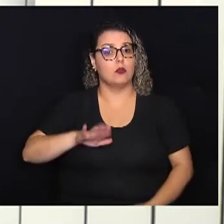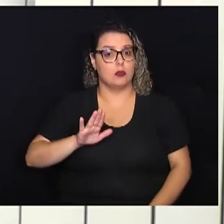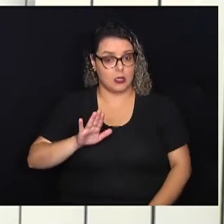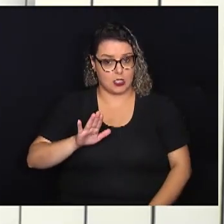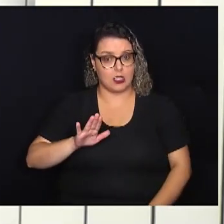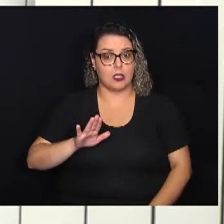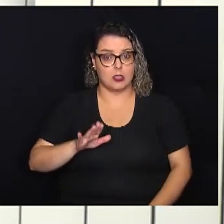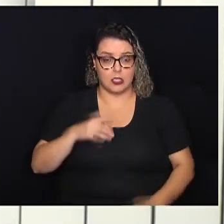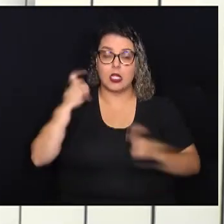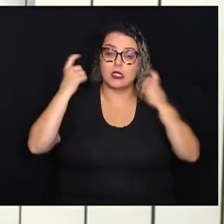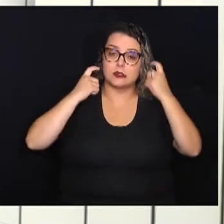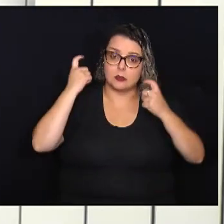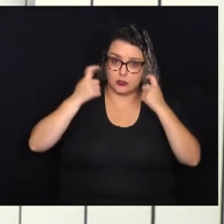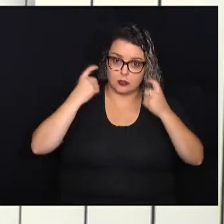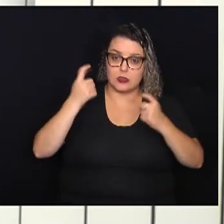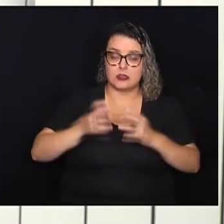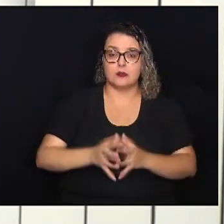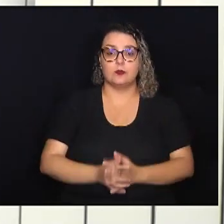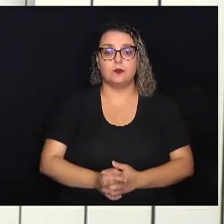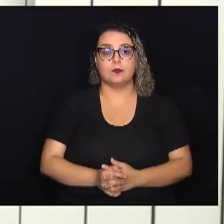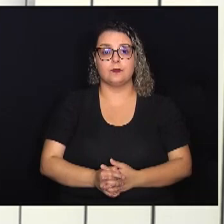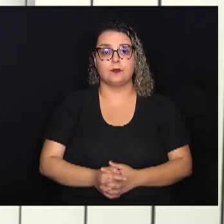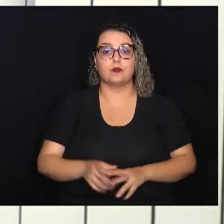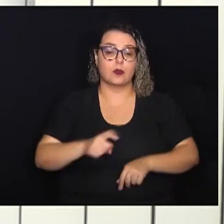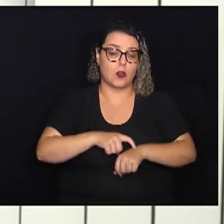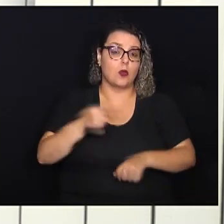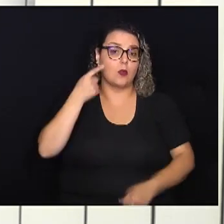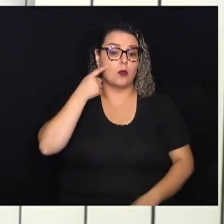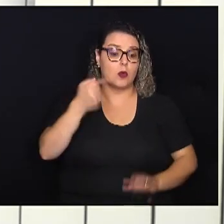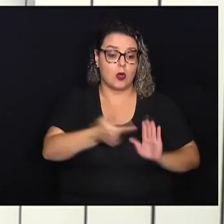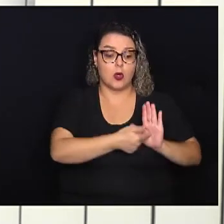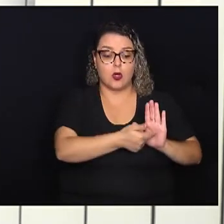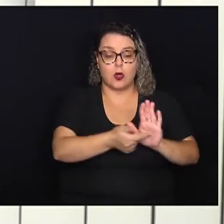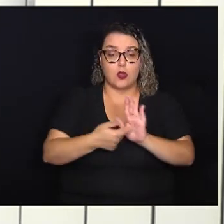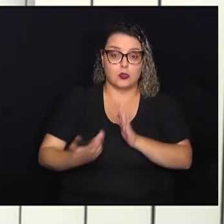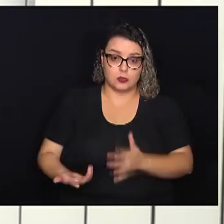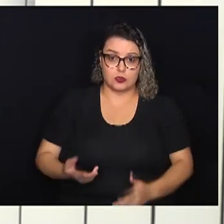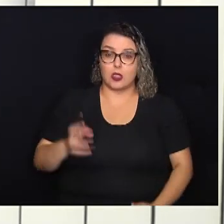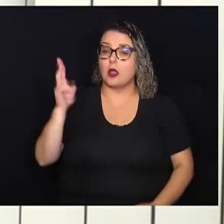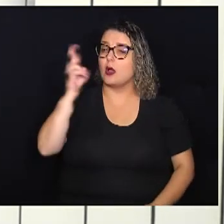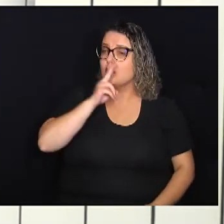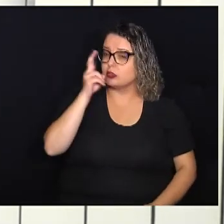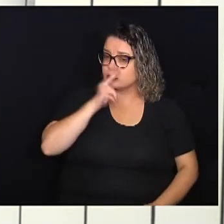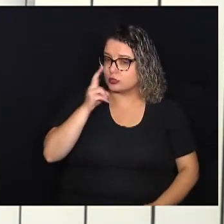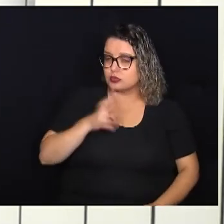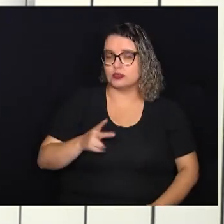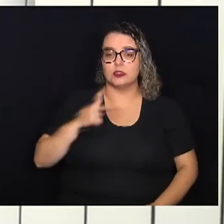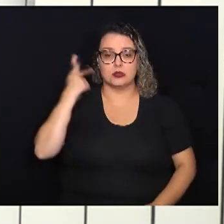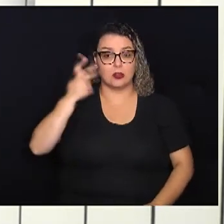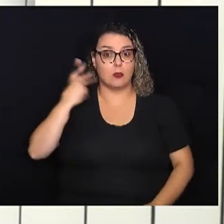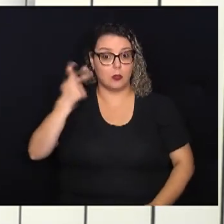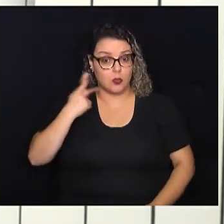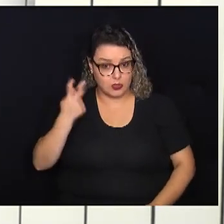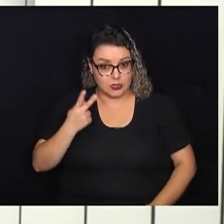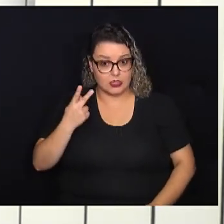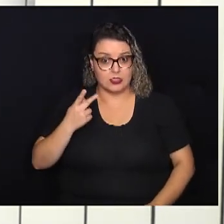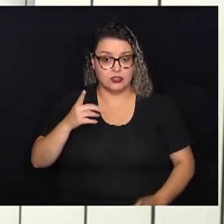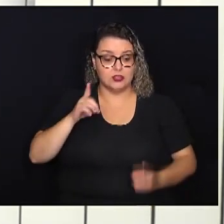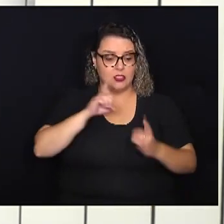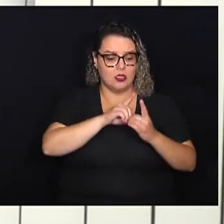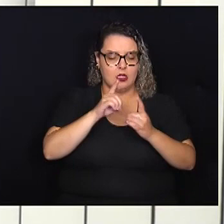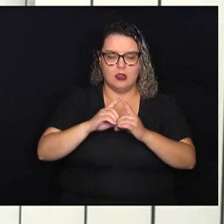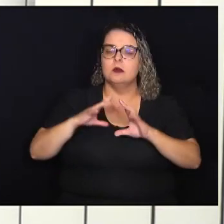mais essa preocupação. A situação evidencia a urgente necessidade de uma política de atenção integral